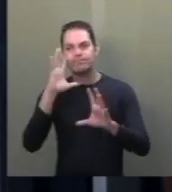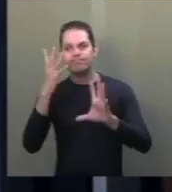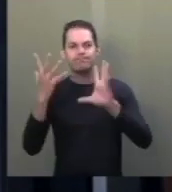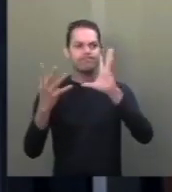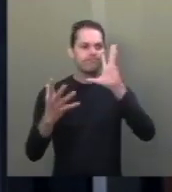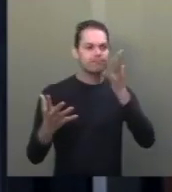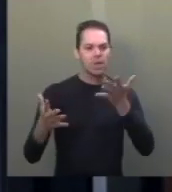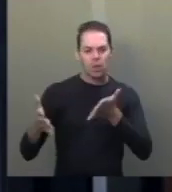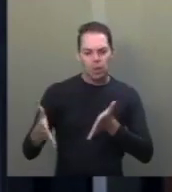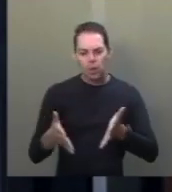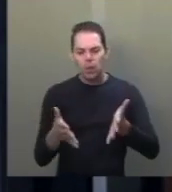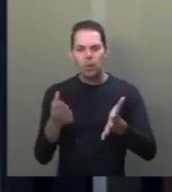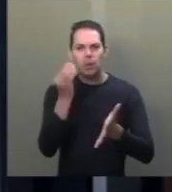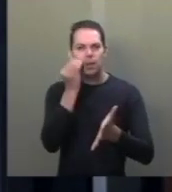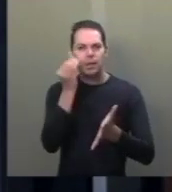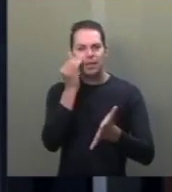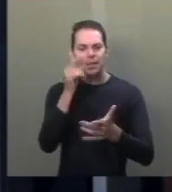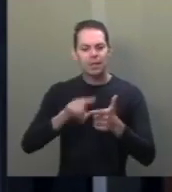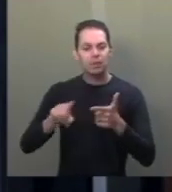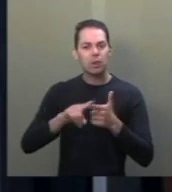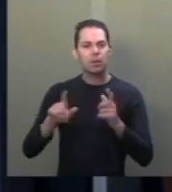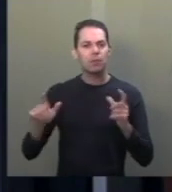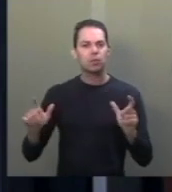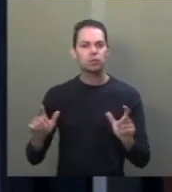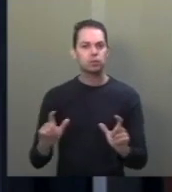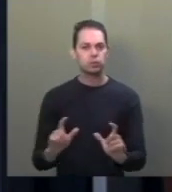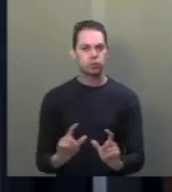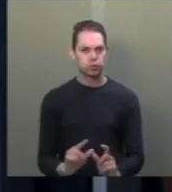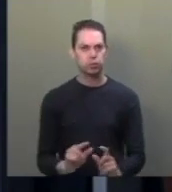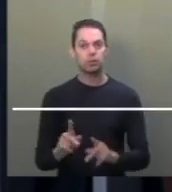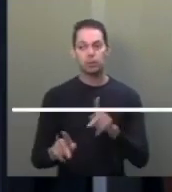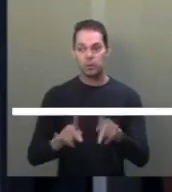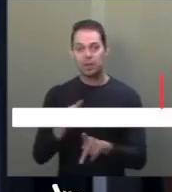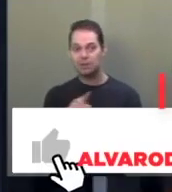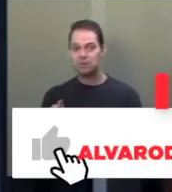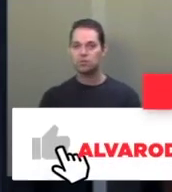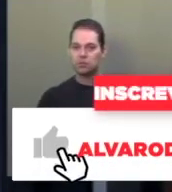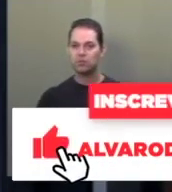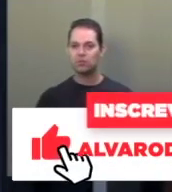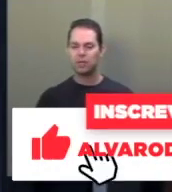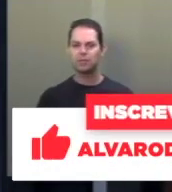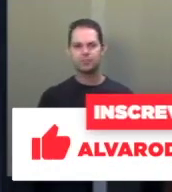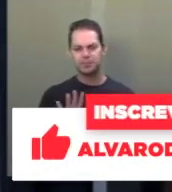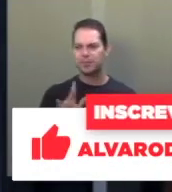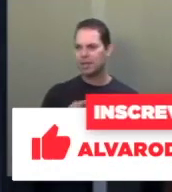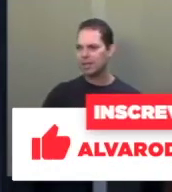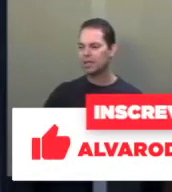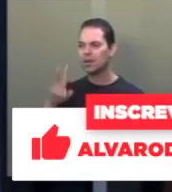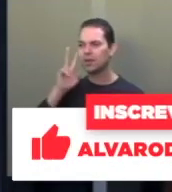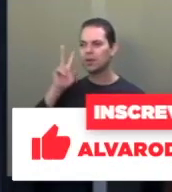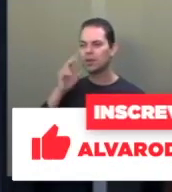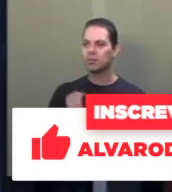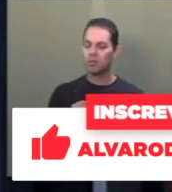minimizar o drama que a população vive. Lembro-me, presidente, que em